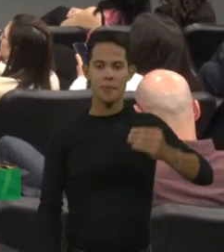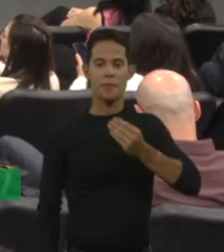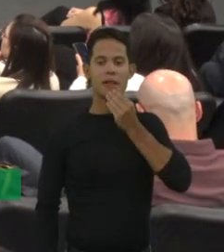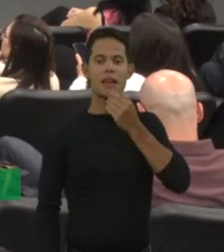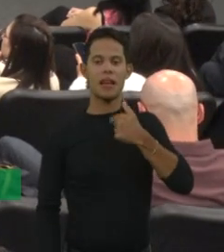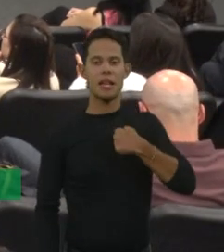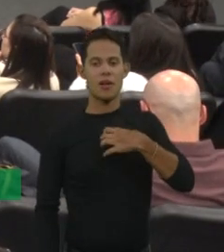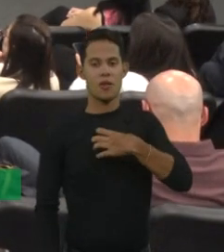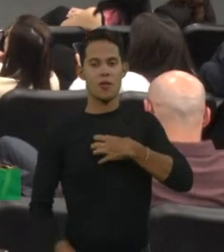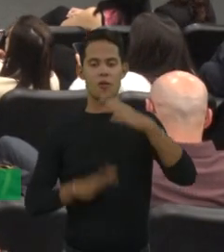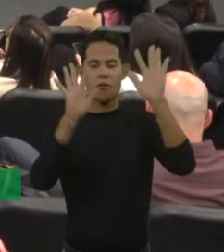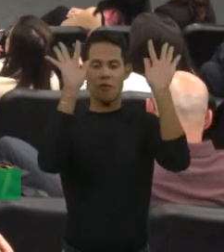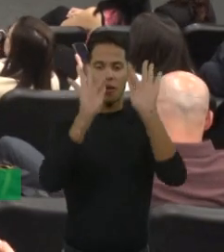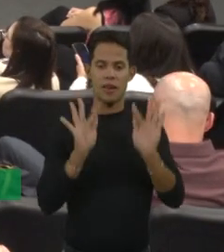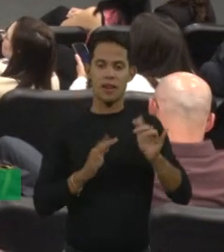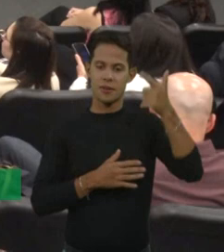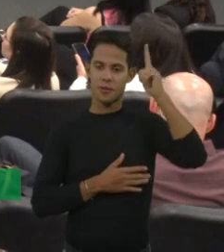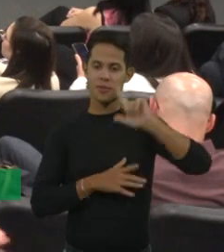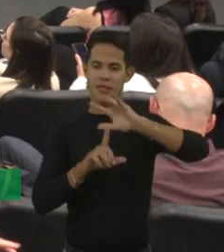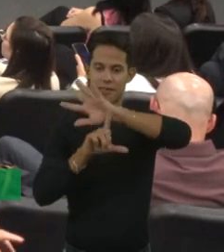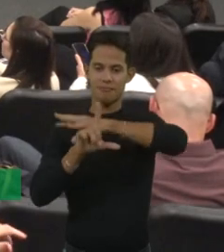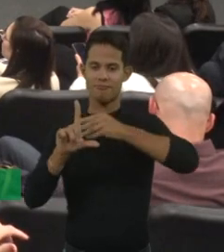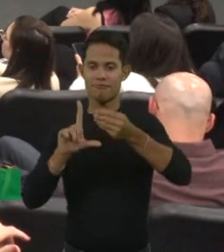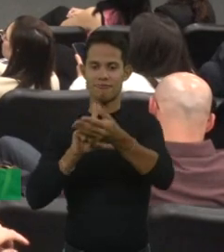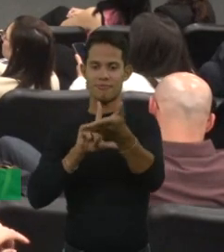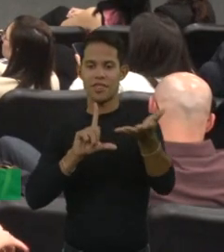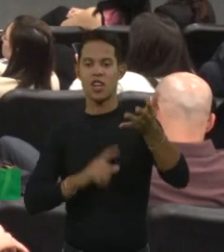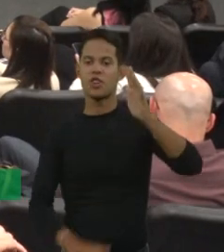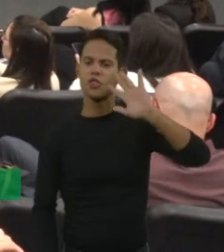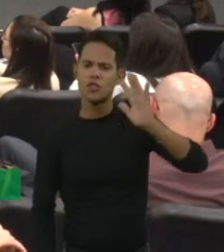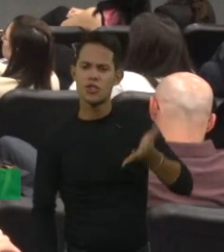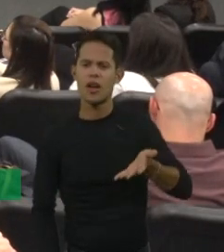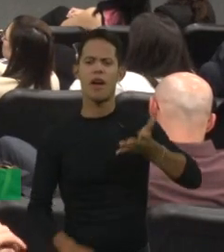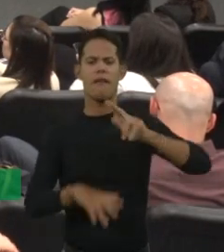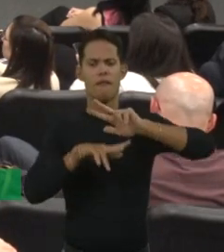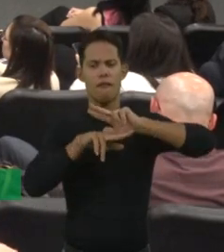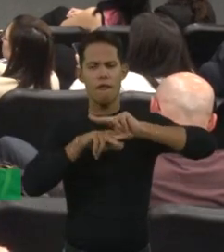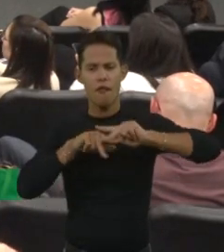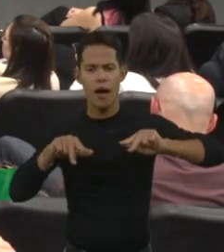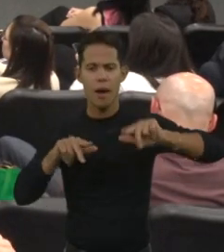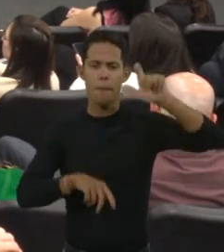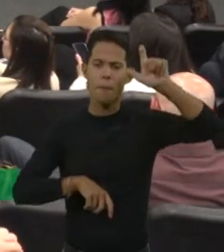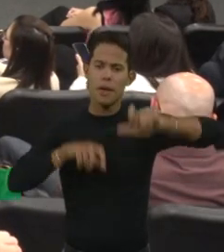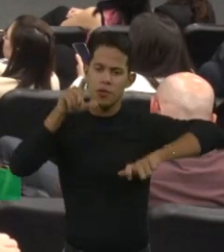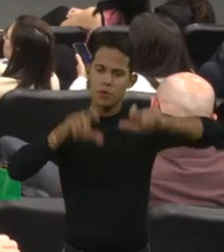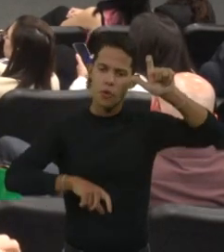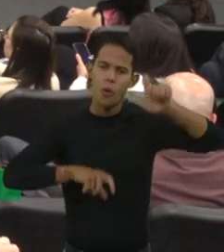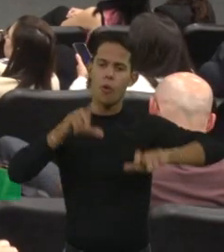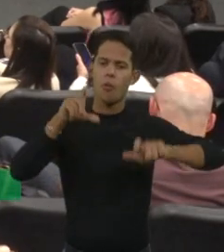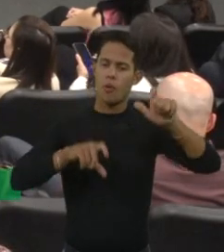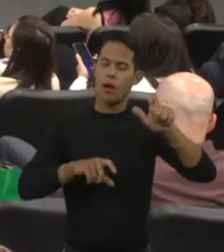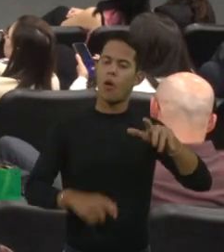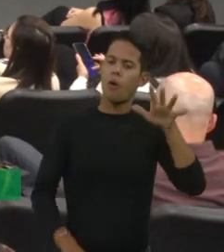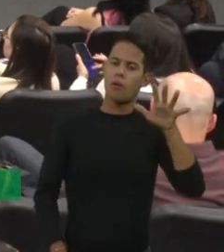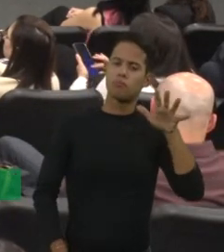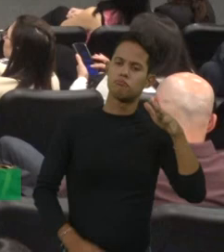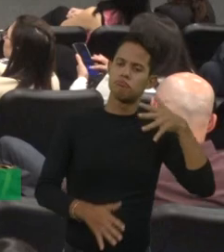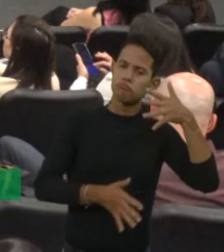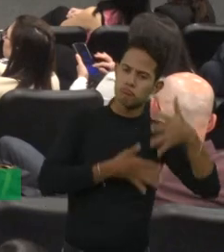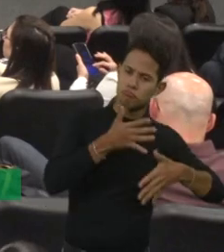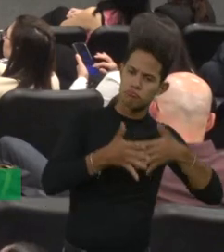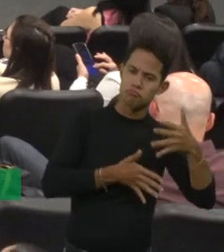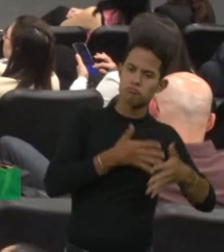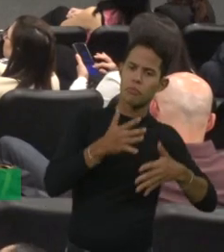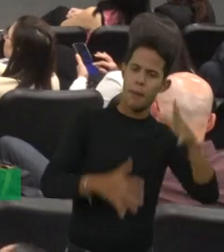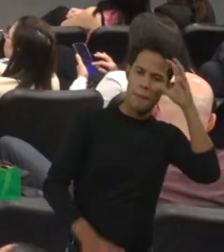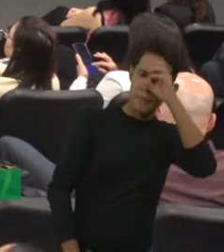divulgar isso, porque a gente já teve vários casos de pessoas que ouviram falar na doença e que fizeram o diagnóstico. daí